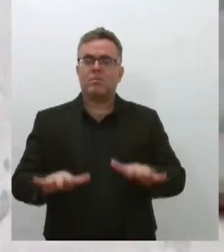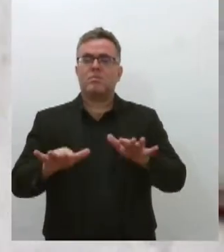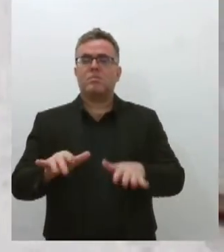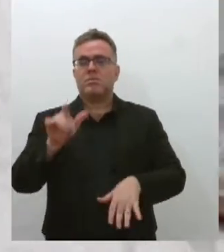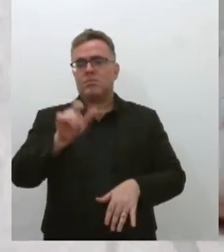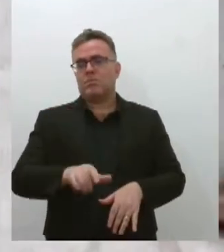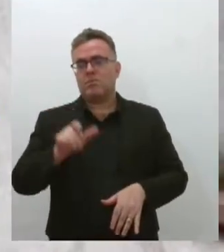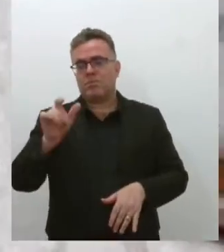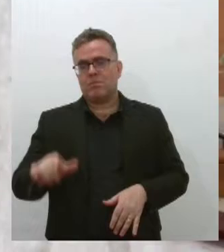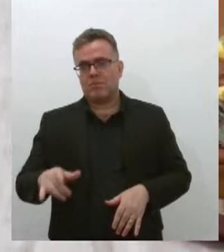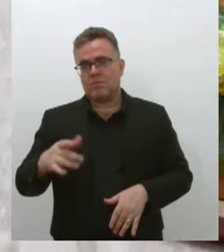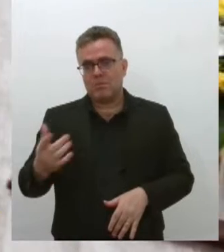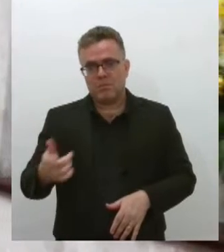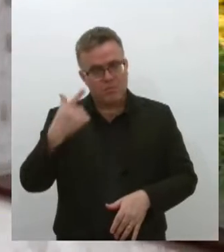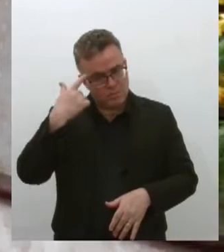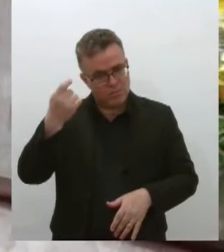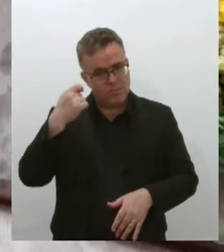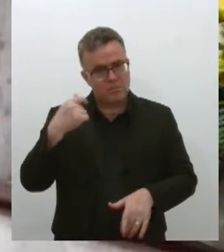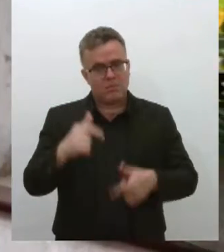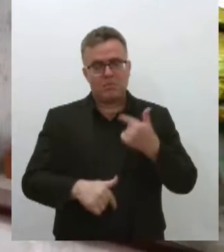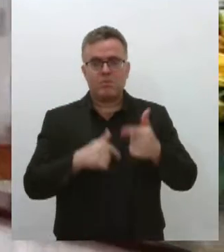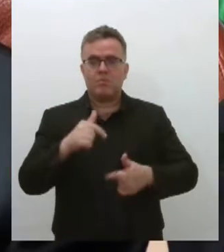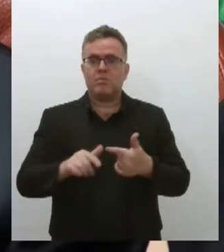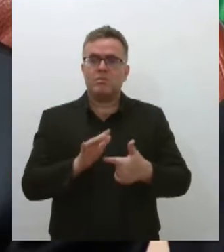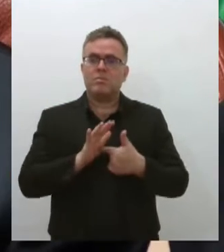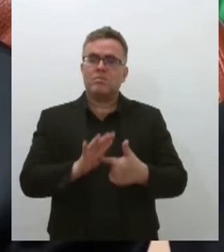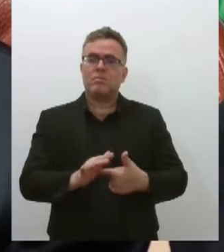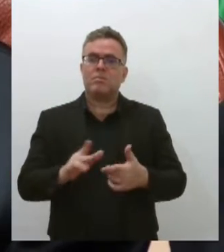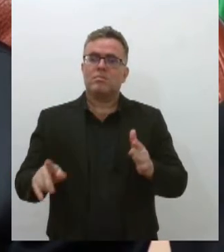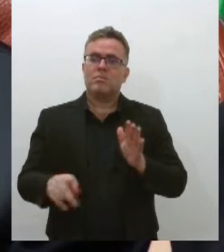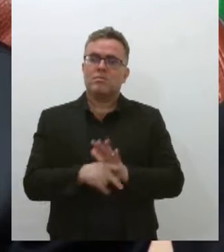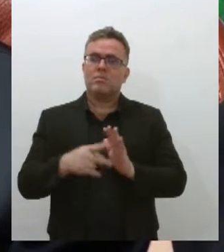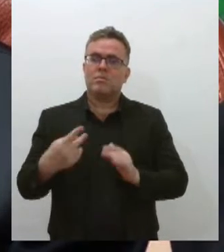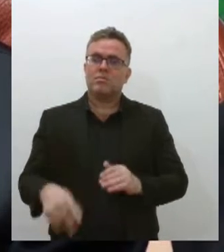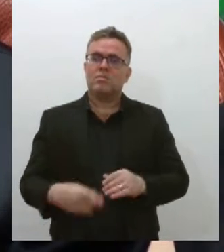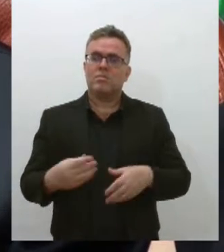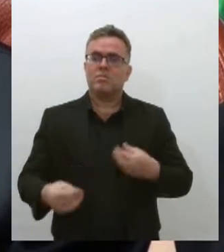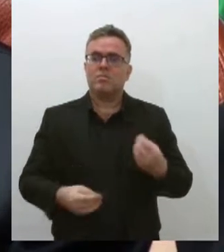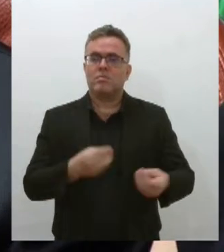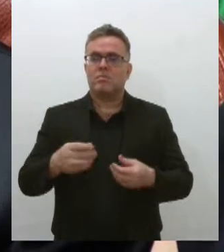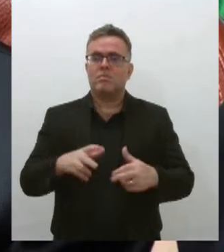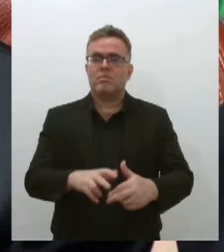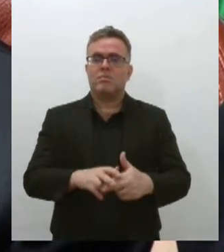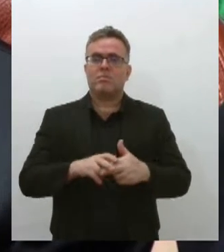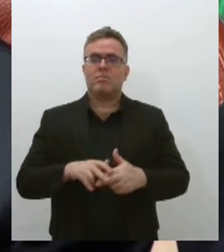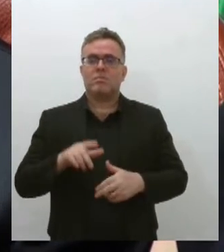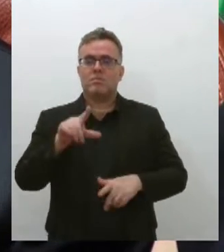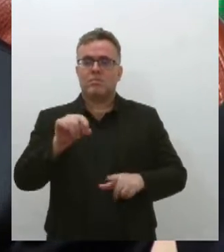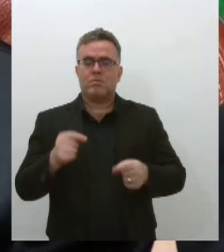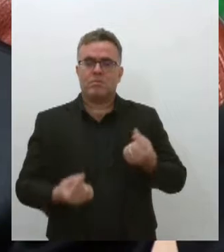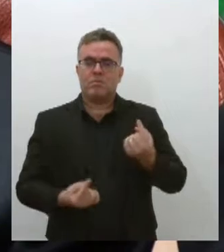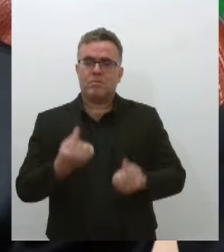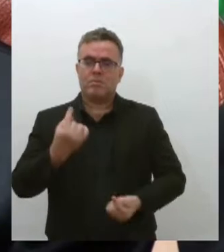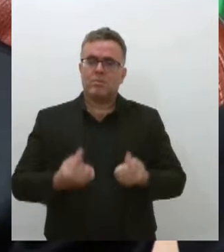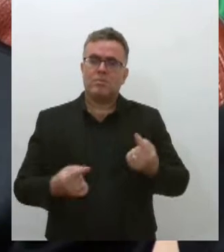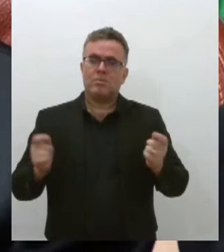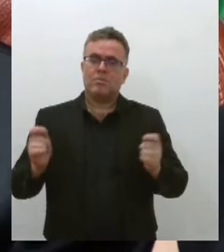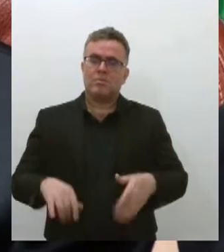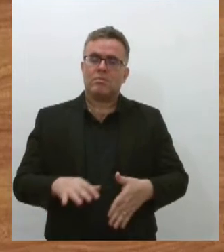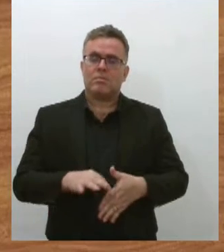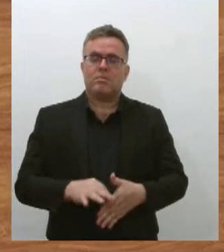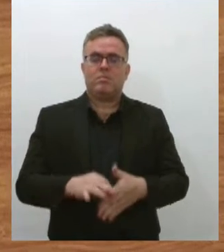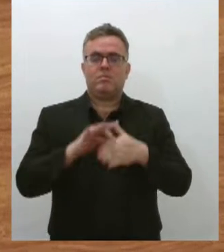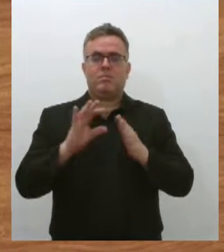autoridades com atuação destacada no Estado. Desta vez, os escolhidos foram o líder comunitário Léo